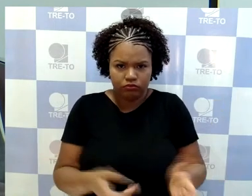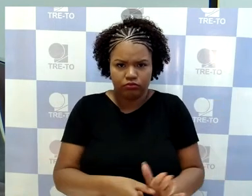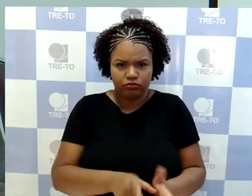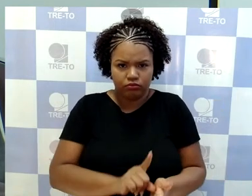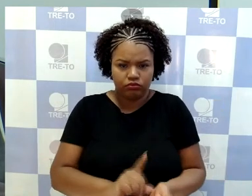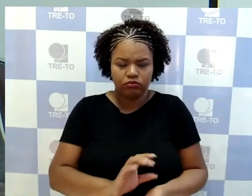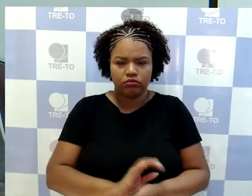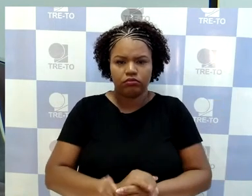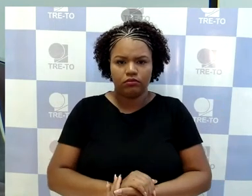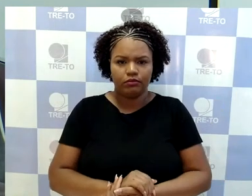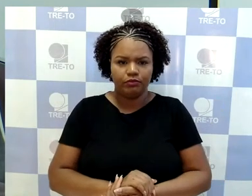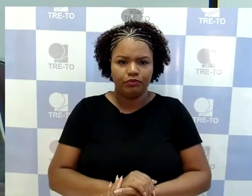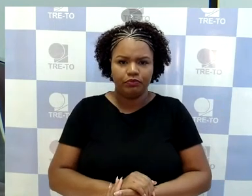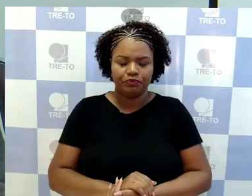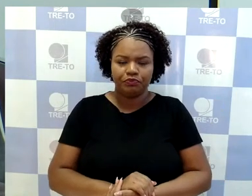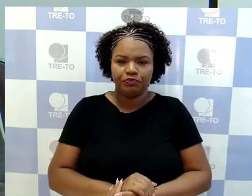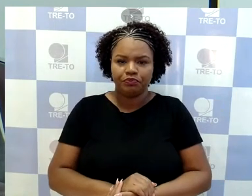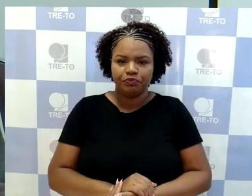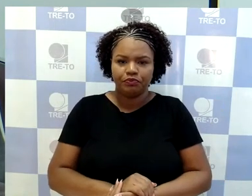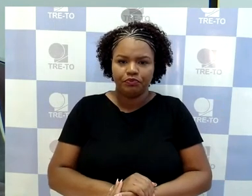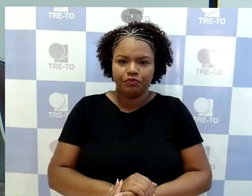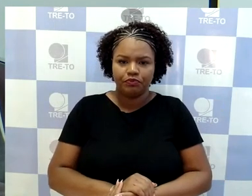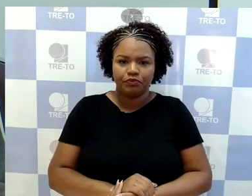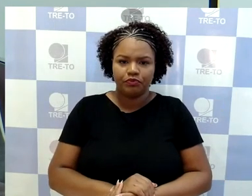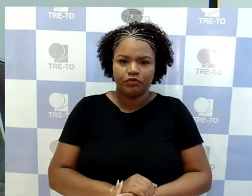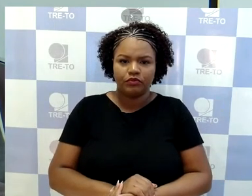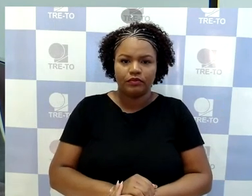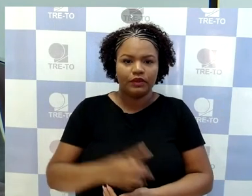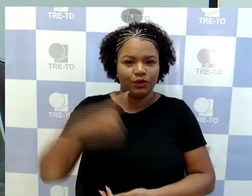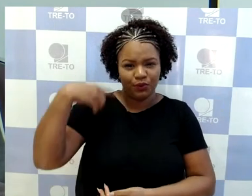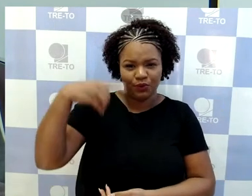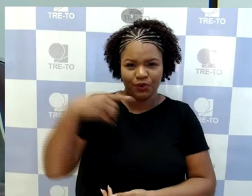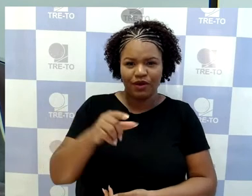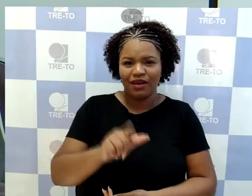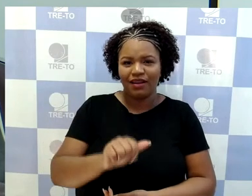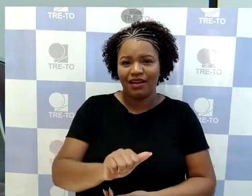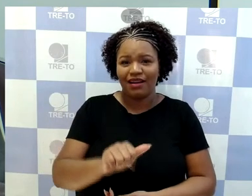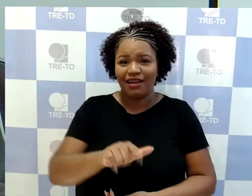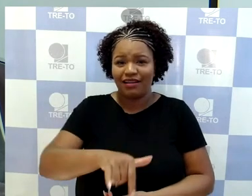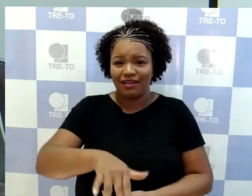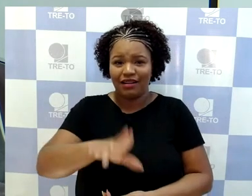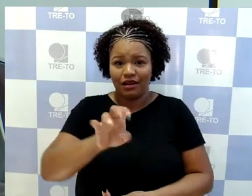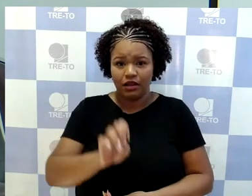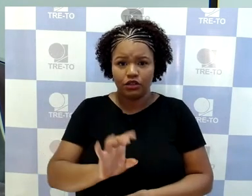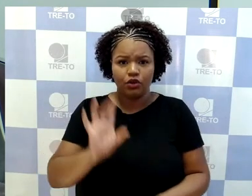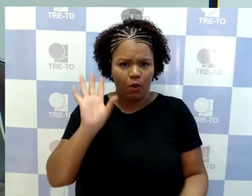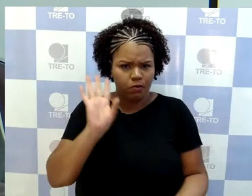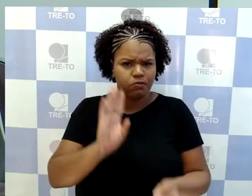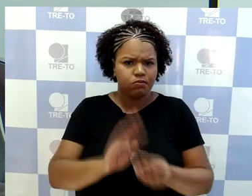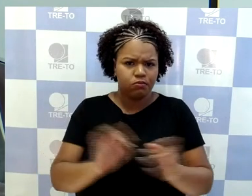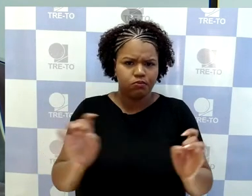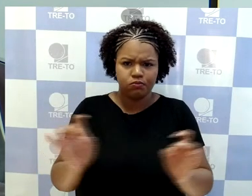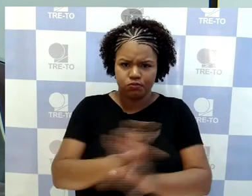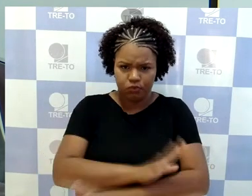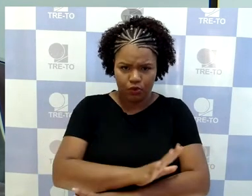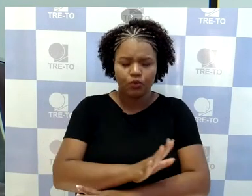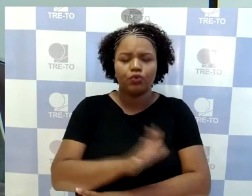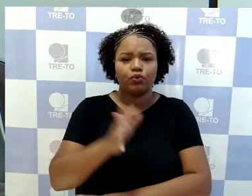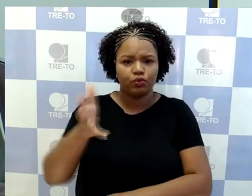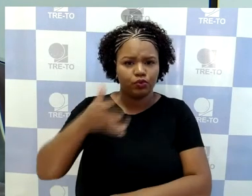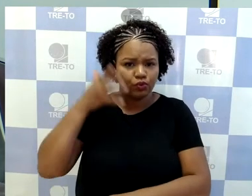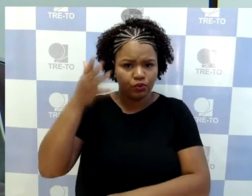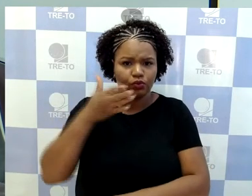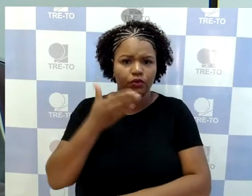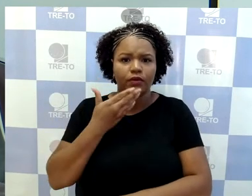E indago aqui da ilustre advogada doutora Aline, se já concluiu a sua oração. Conclui a excelência e peço